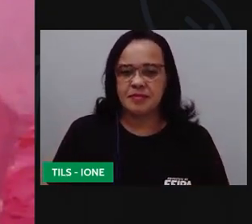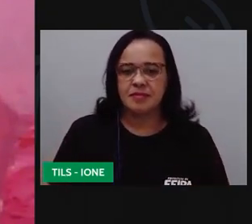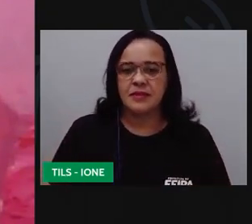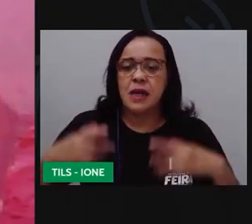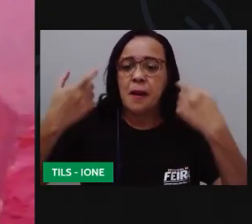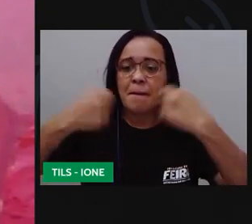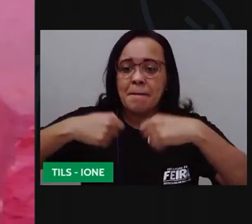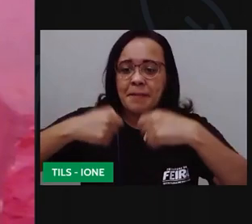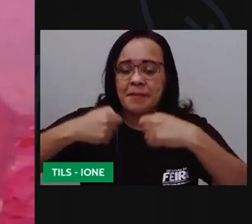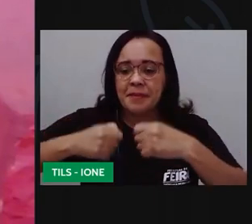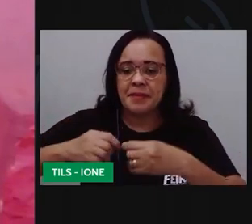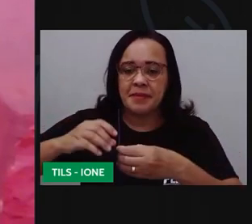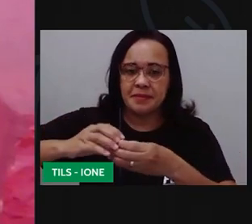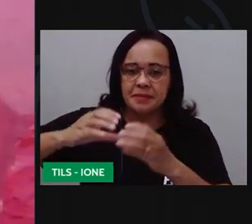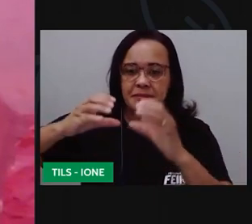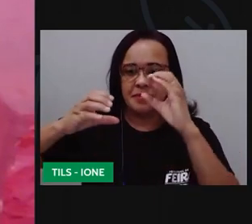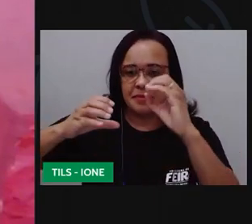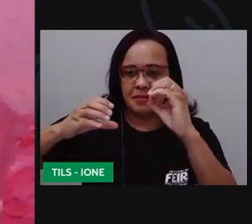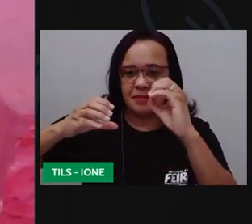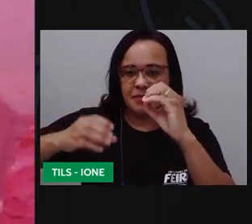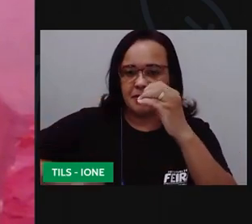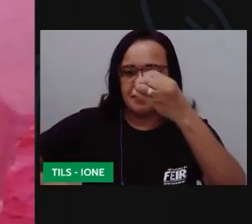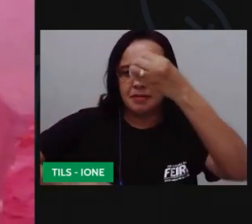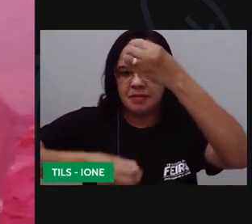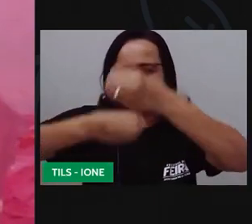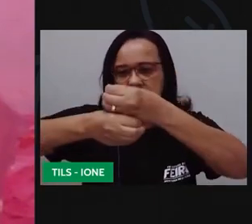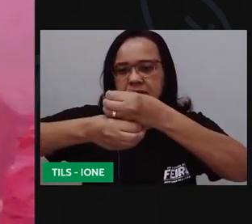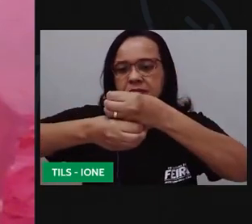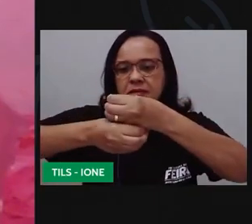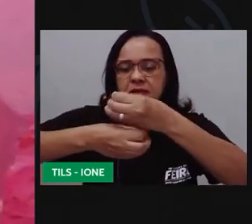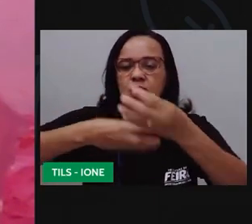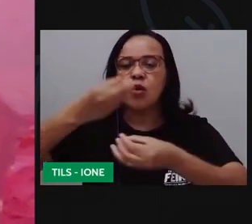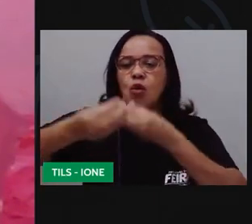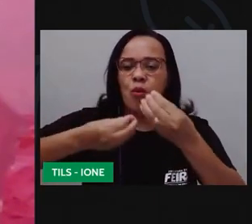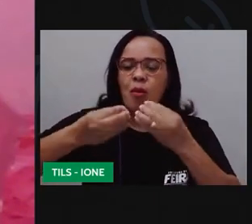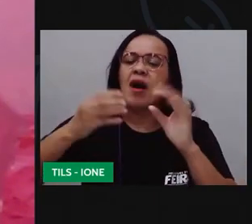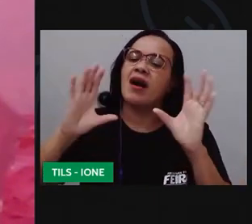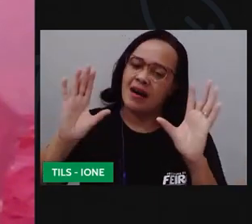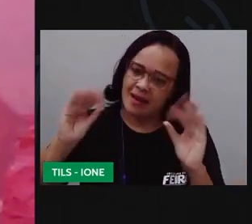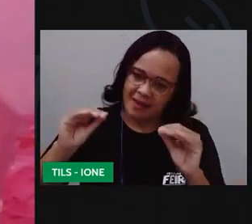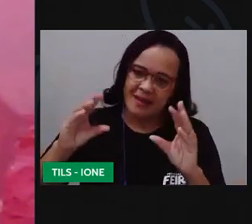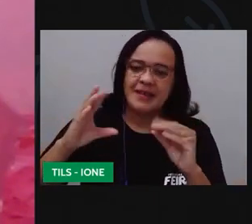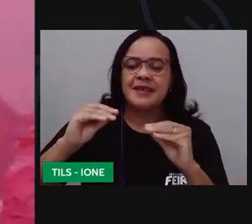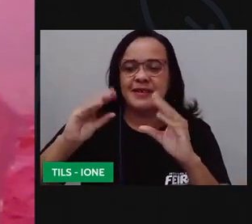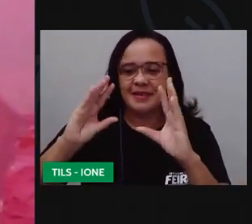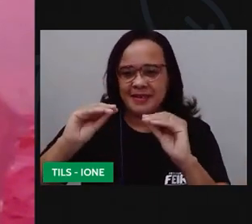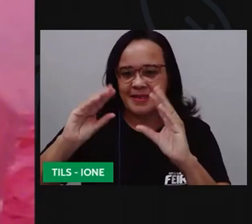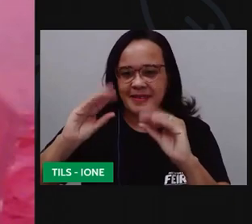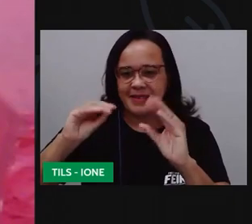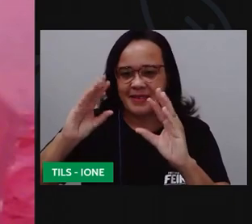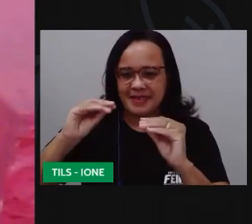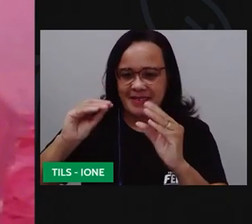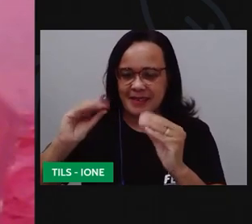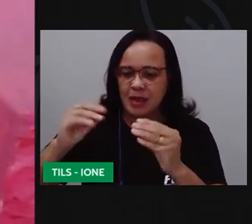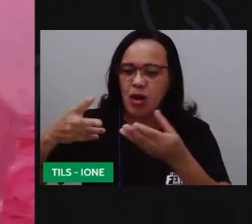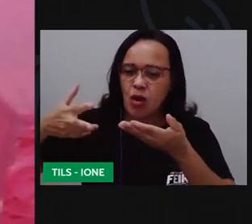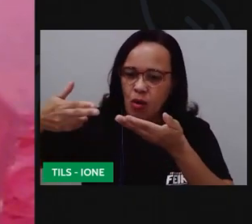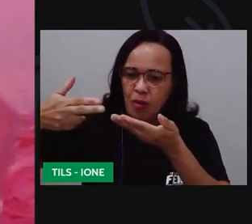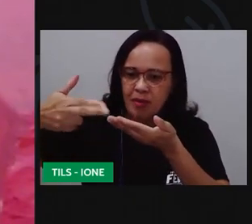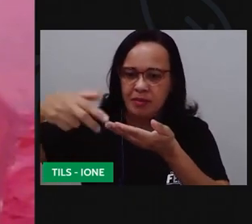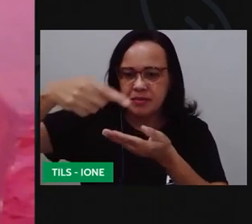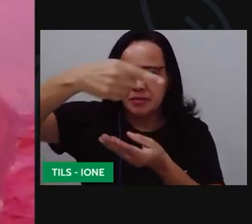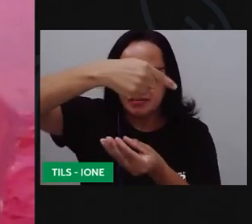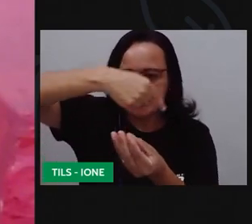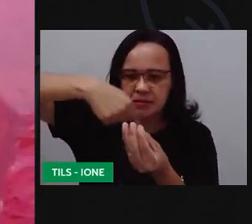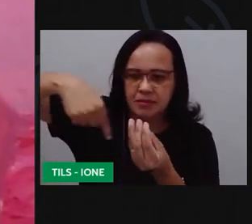é eu vou fazer nossa amiga quem é nossa amiga? ficha adesiva aí eu vou pegar um pedacinho maior ó e vou passar